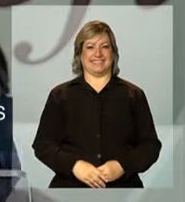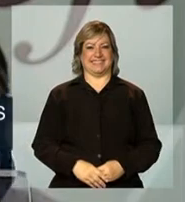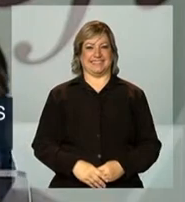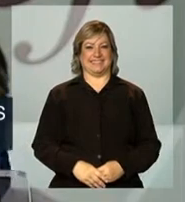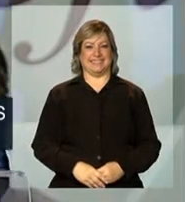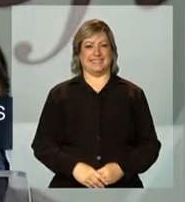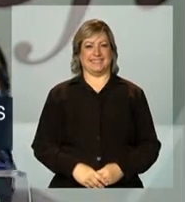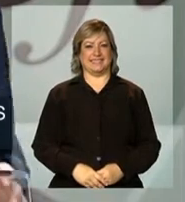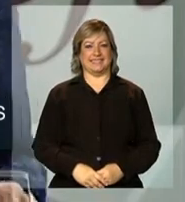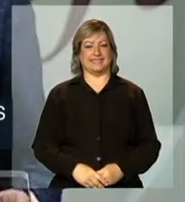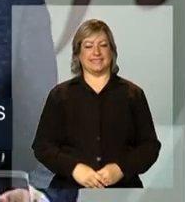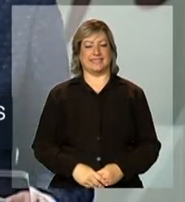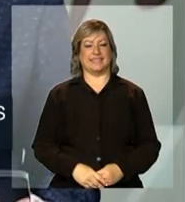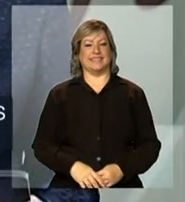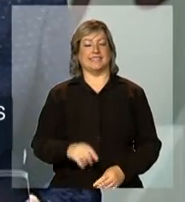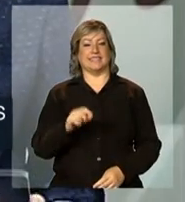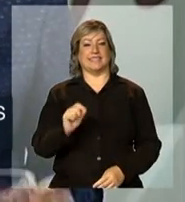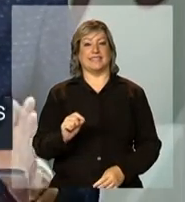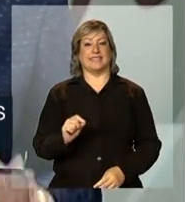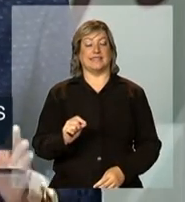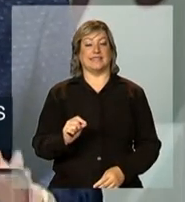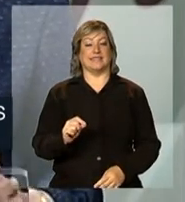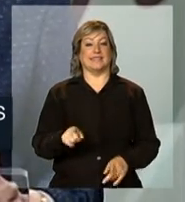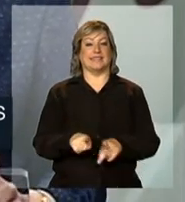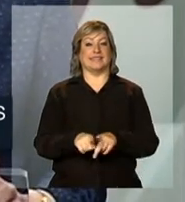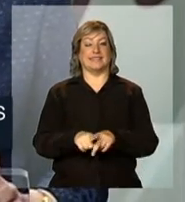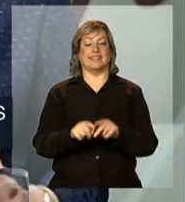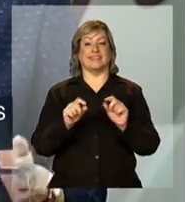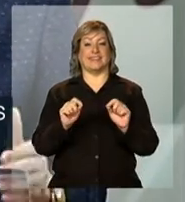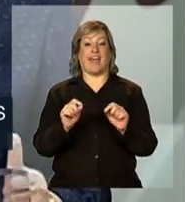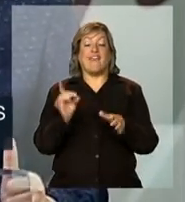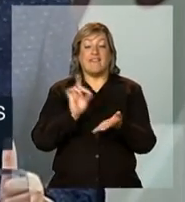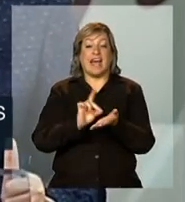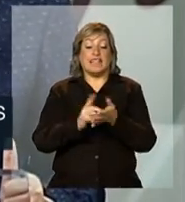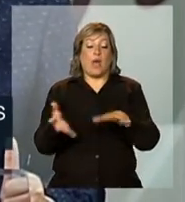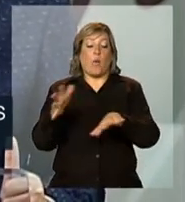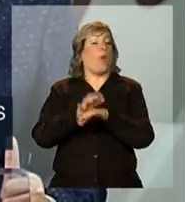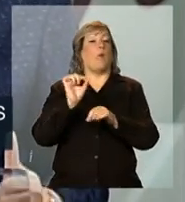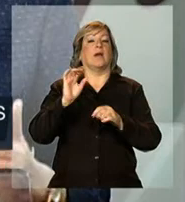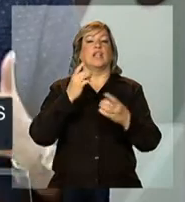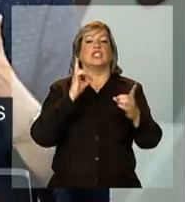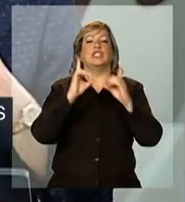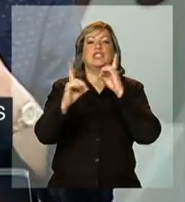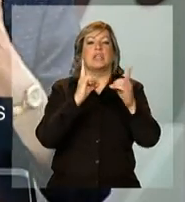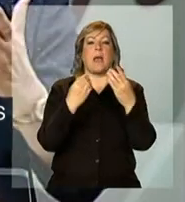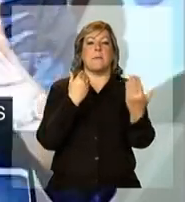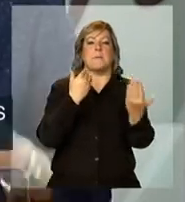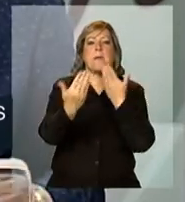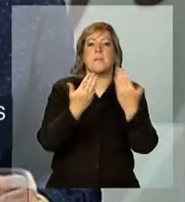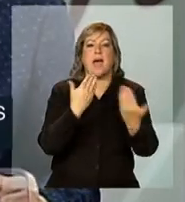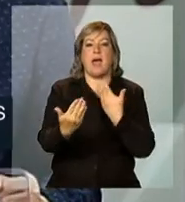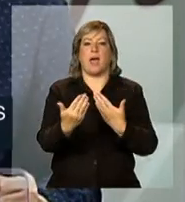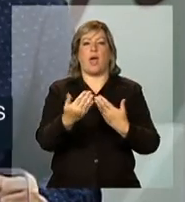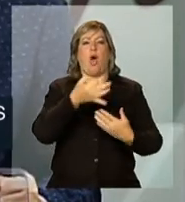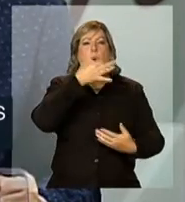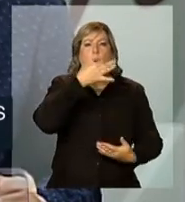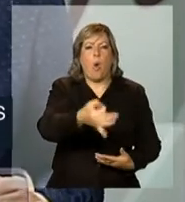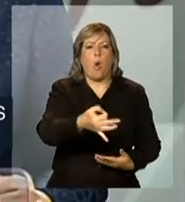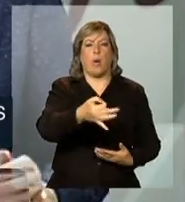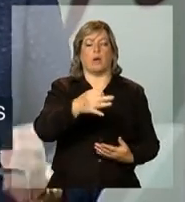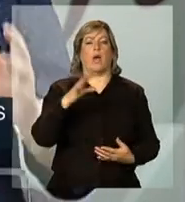E a contrapartida da verdadeira inclusão é o diálogo. É nós sermos capazes de